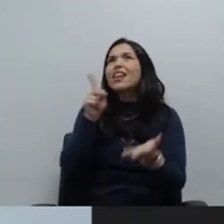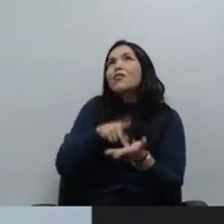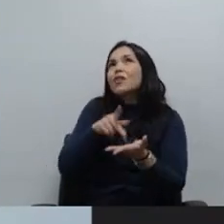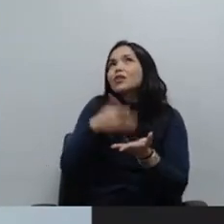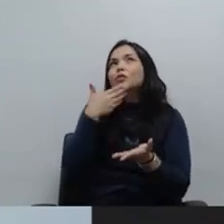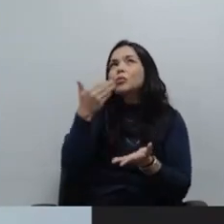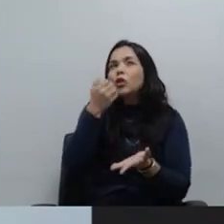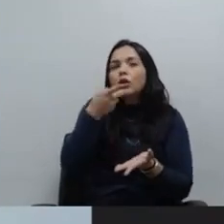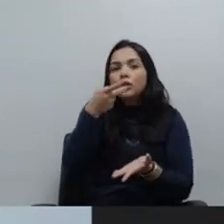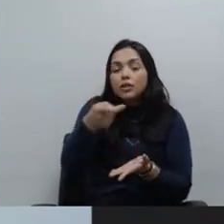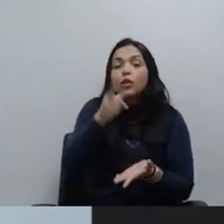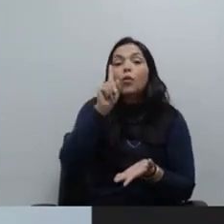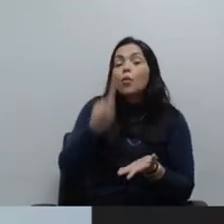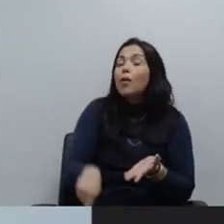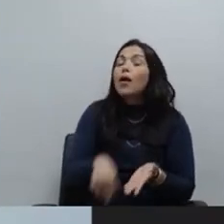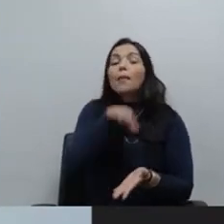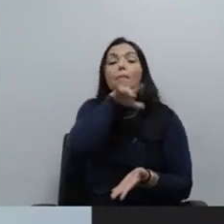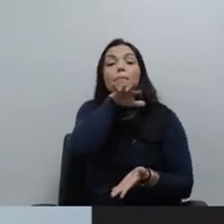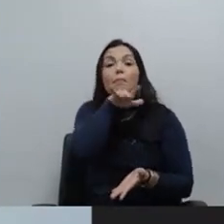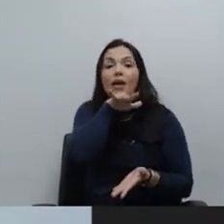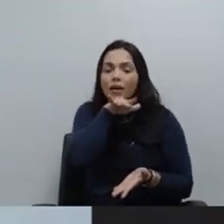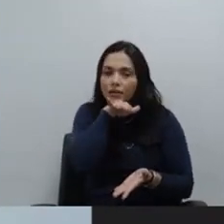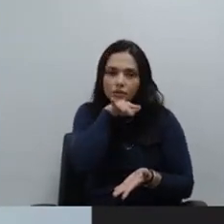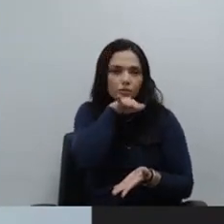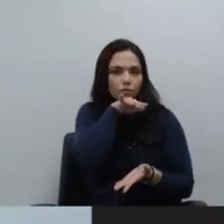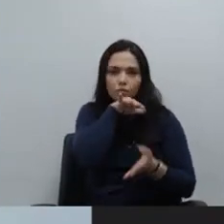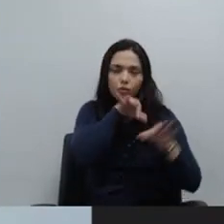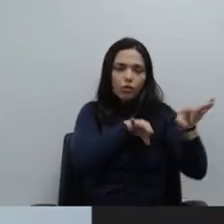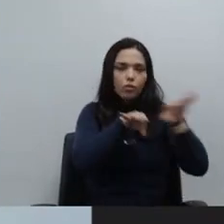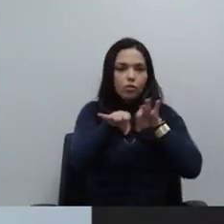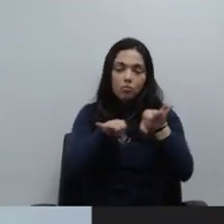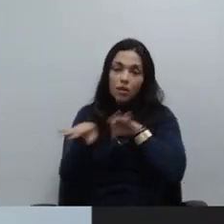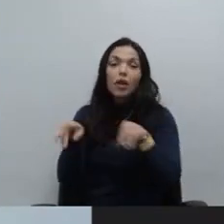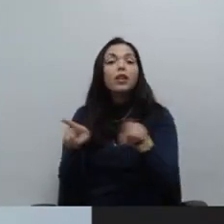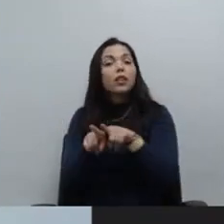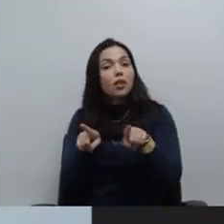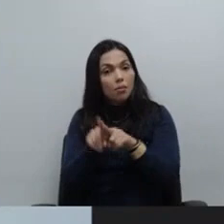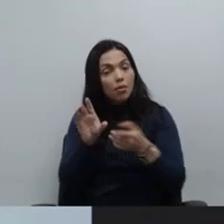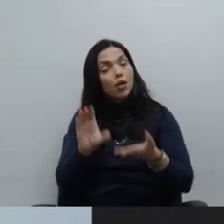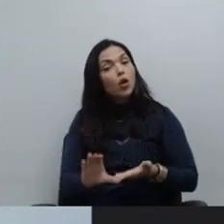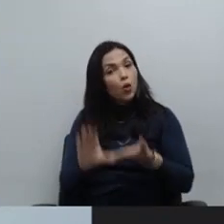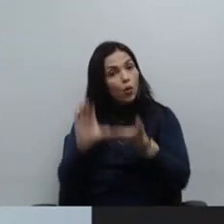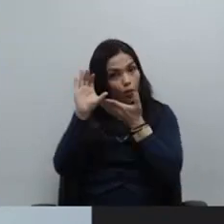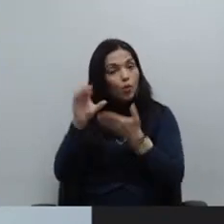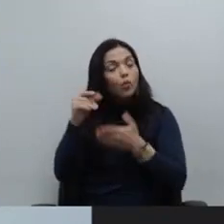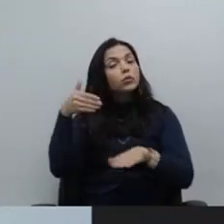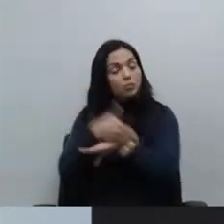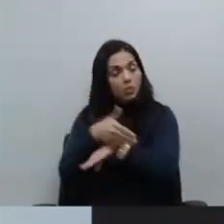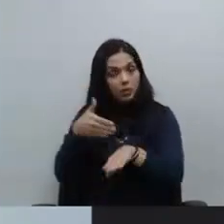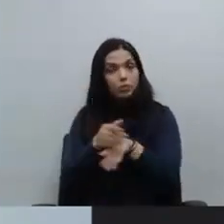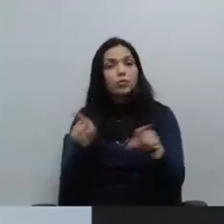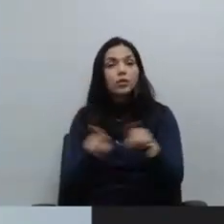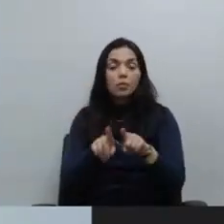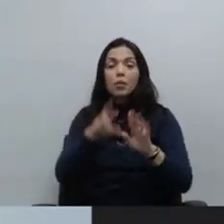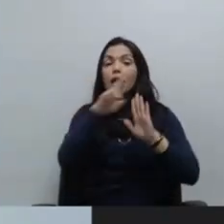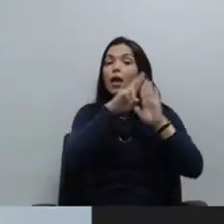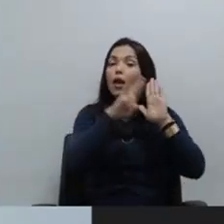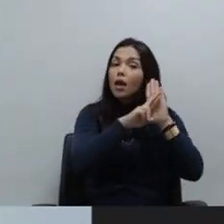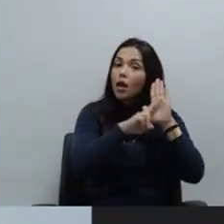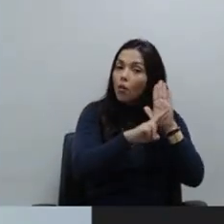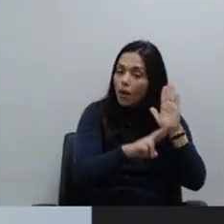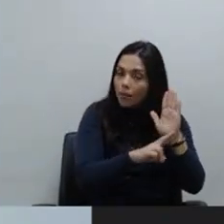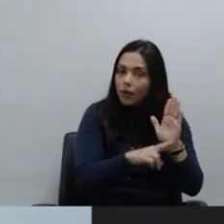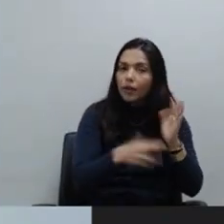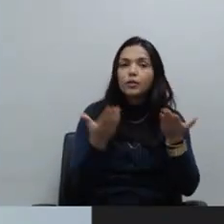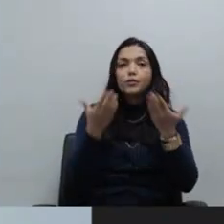inclusive com a participação desse conselho. E essa minha culpa já foi feita aqui também algumas vezes. A regulamentação e a forma como o